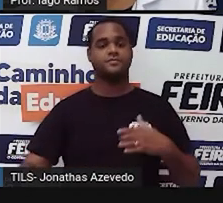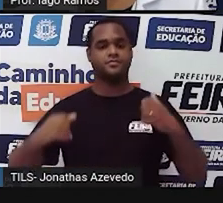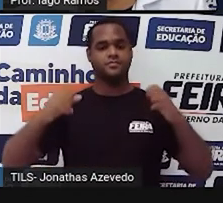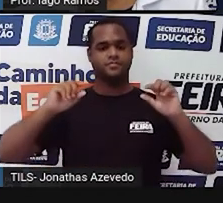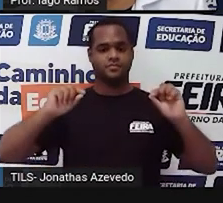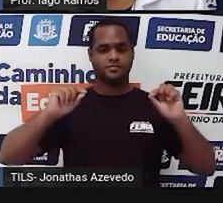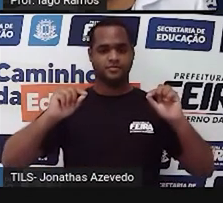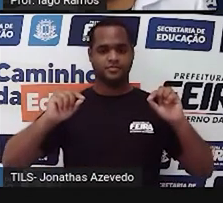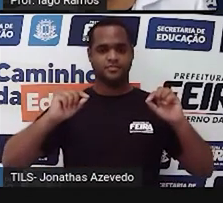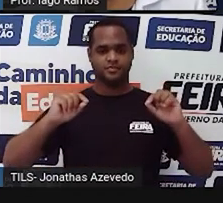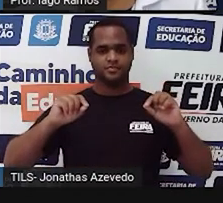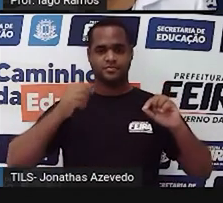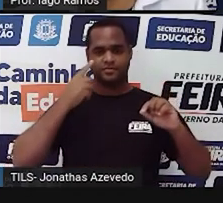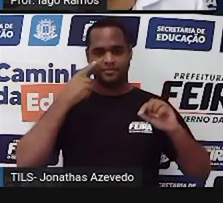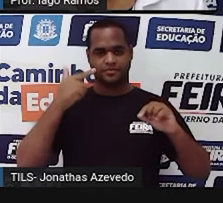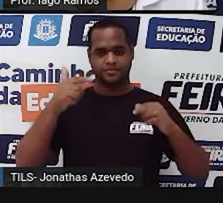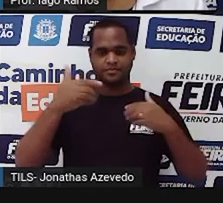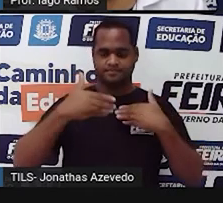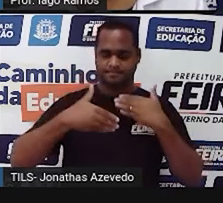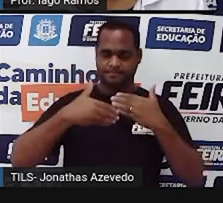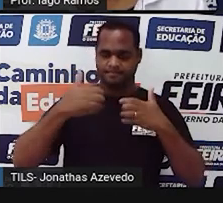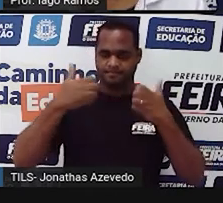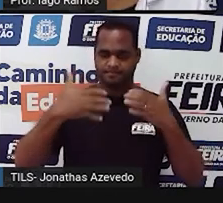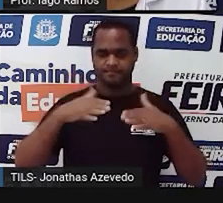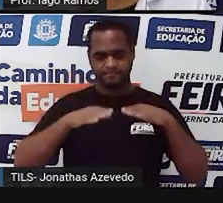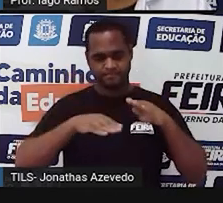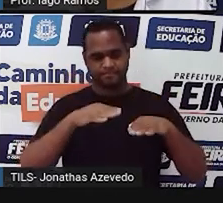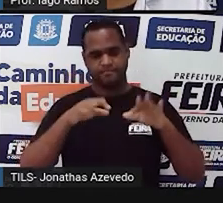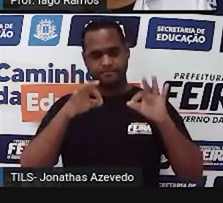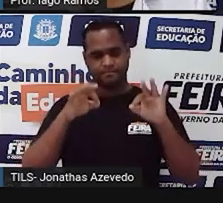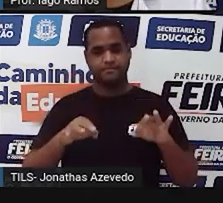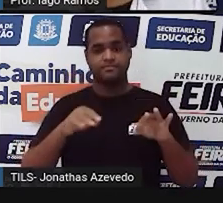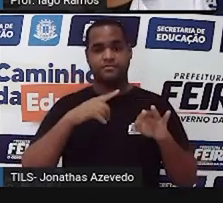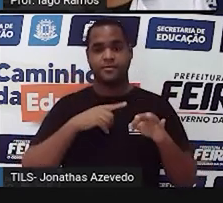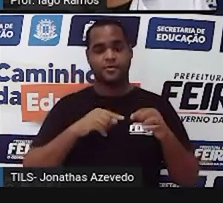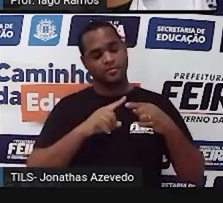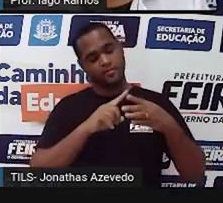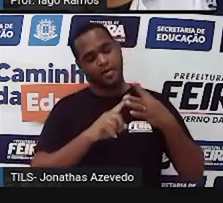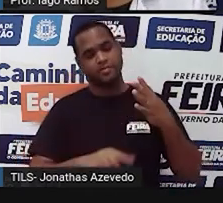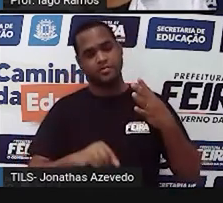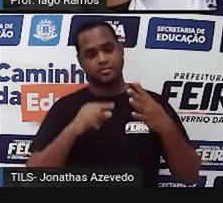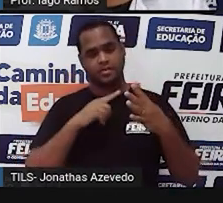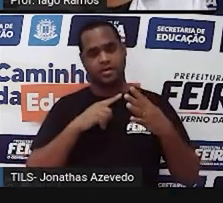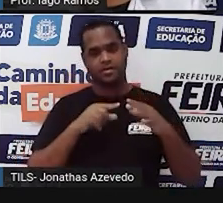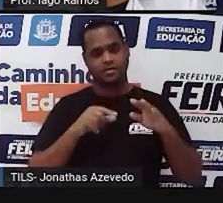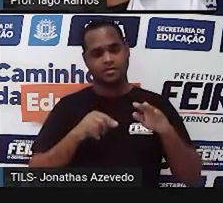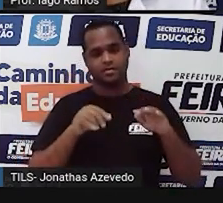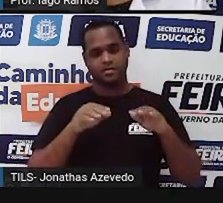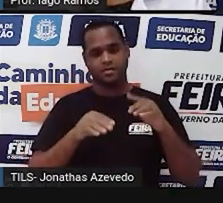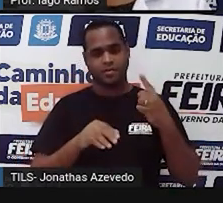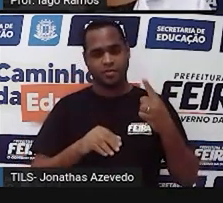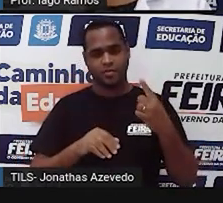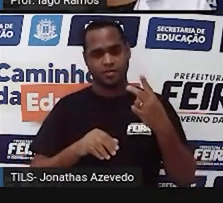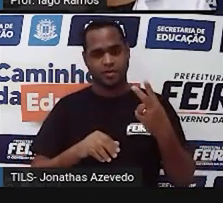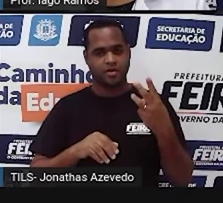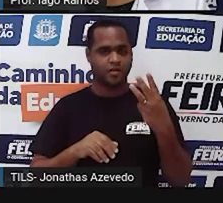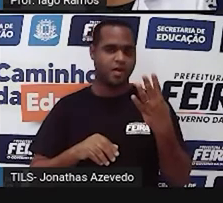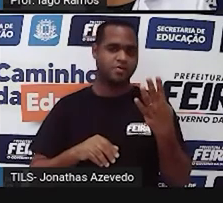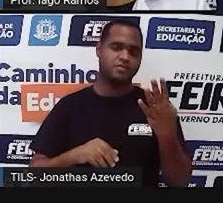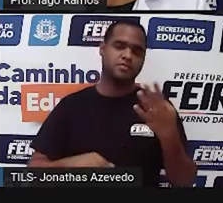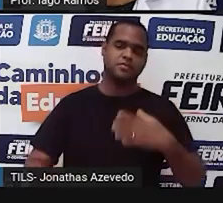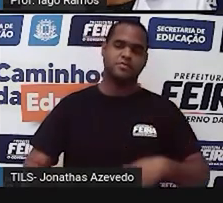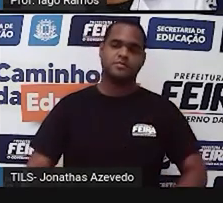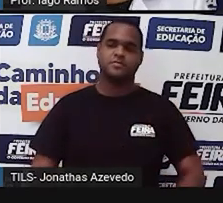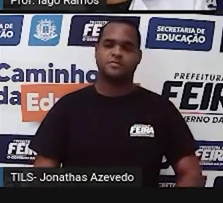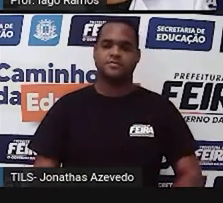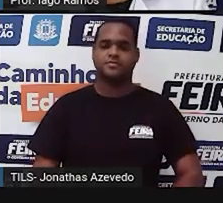assim, siga os passos obedecendo a ordem. Tem quatro passos. Passo 1, passo 2, passo 3 e passo 4.